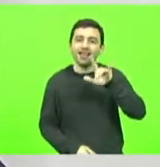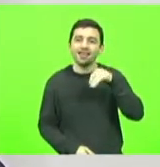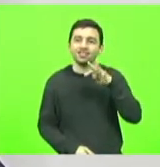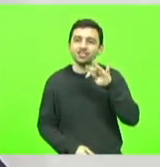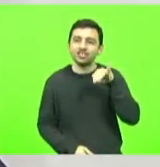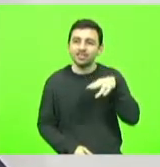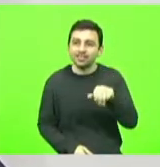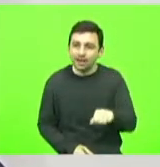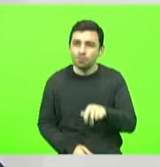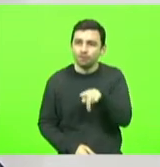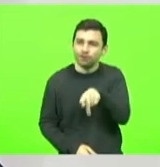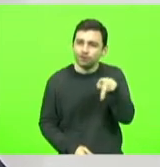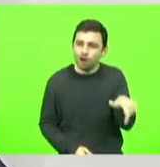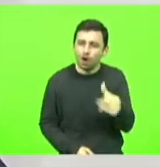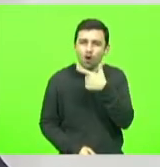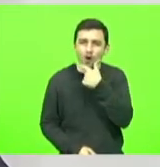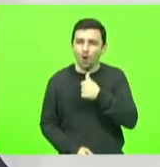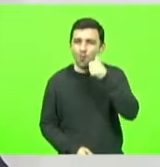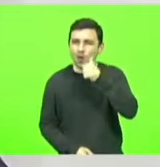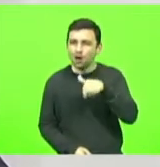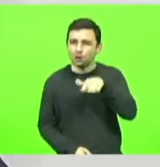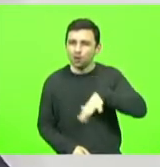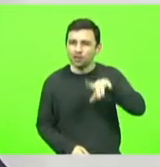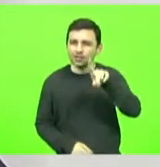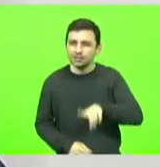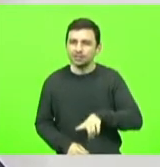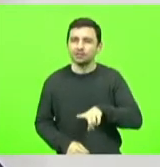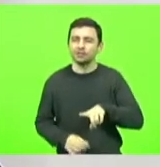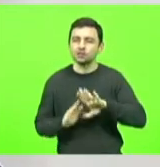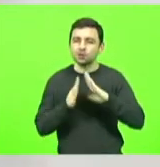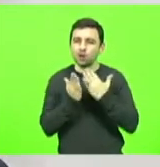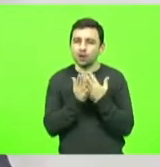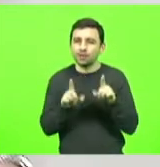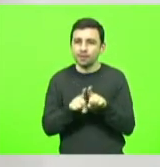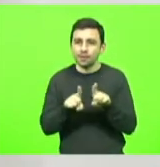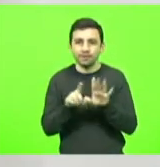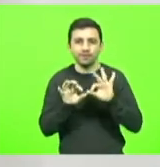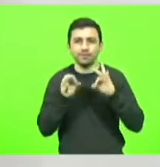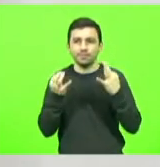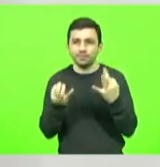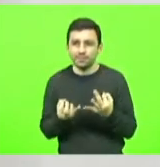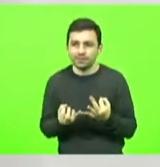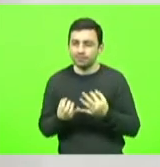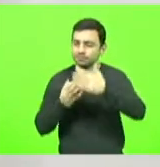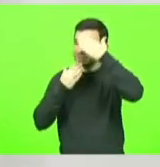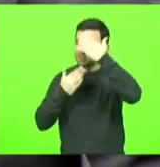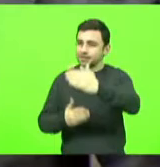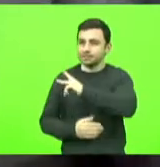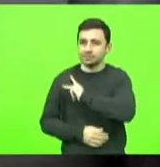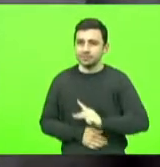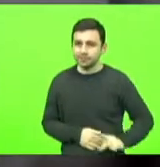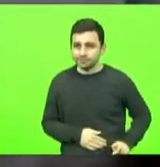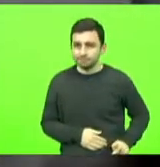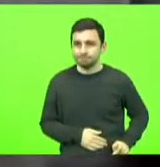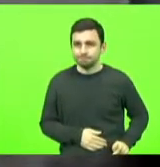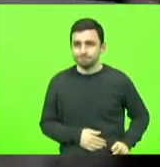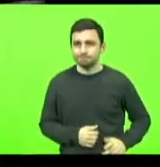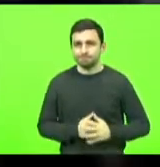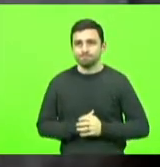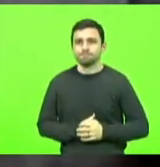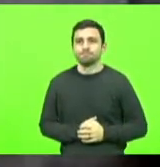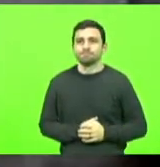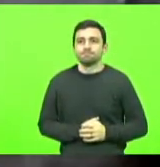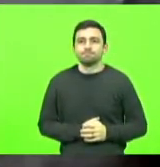professores, aos professores, à direção da escola e a todos os familiares. Obrigado, senhor presidente. Muito obrigado, deputado Silvio Drevich.